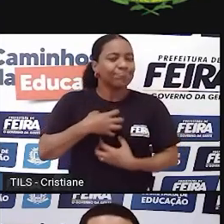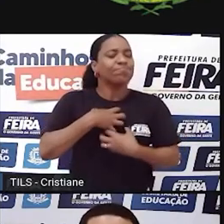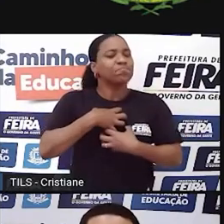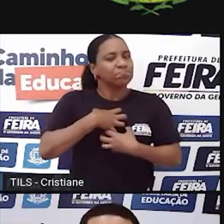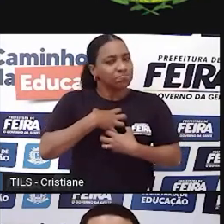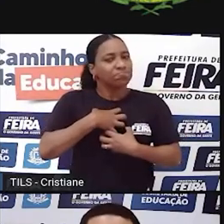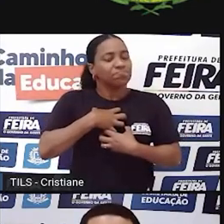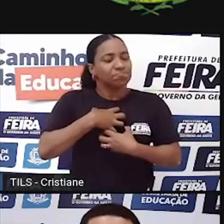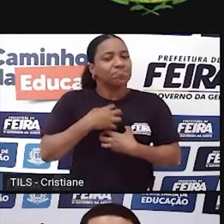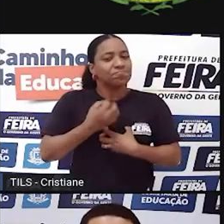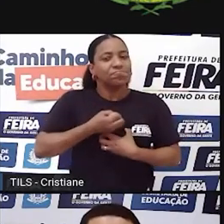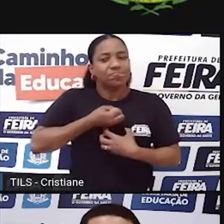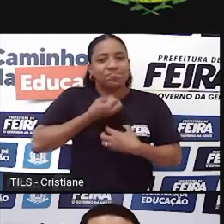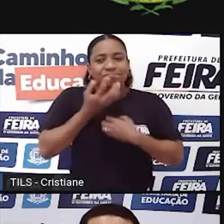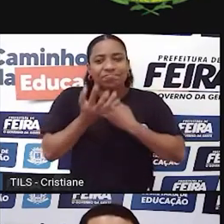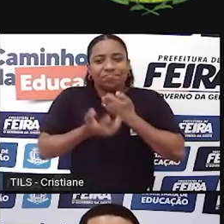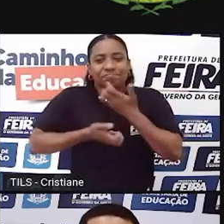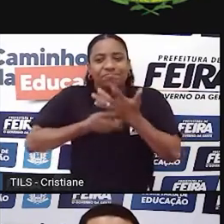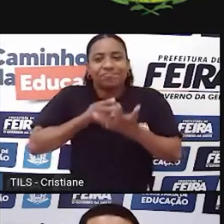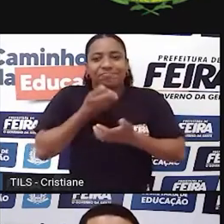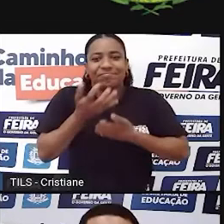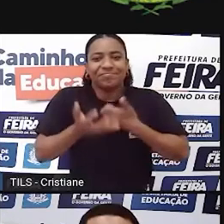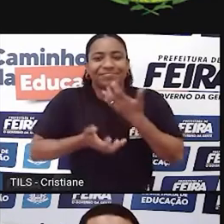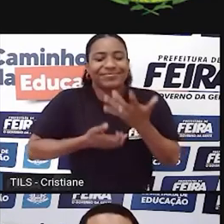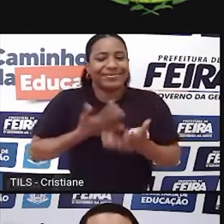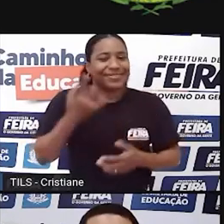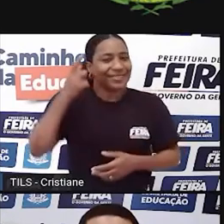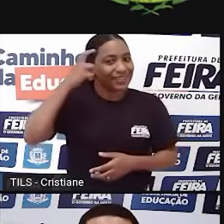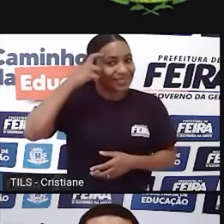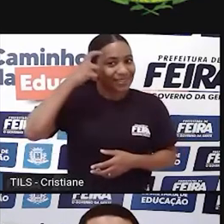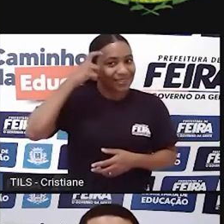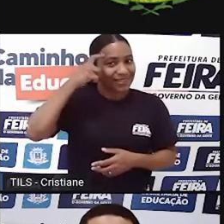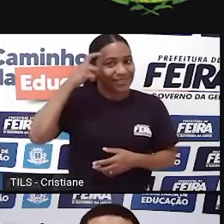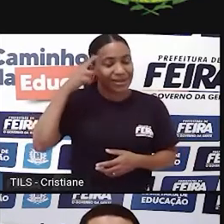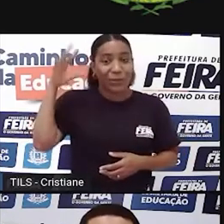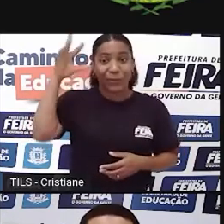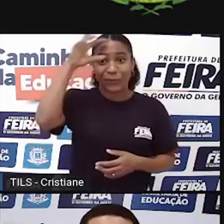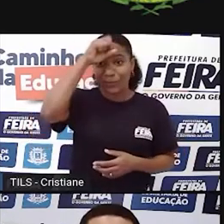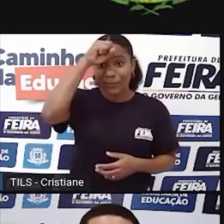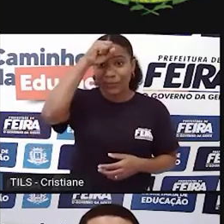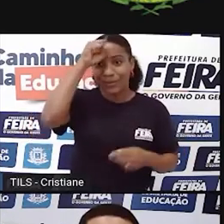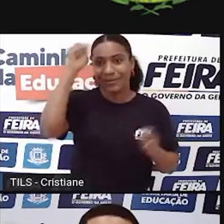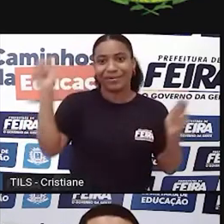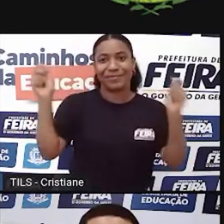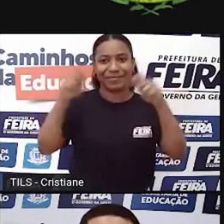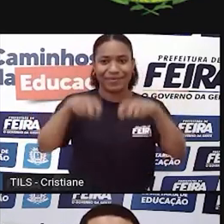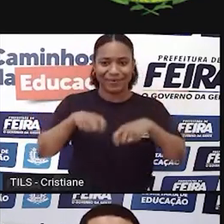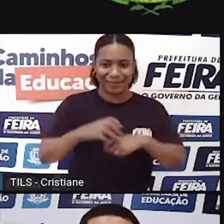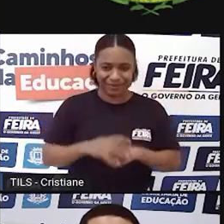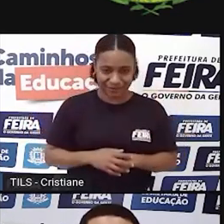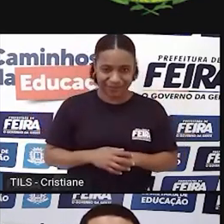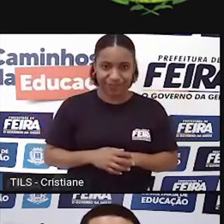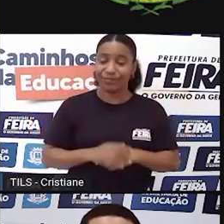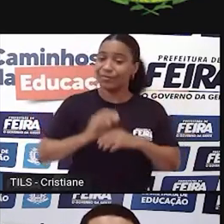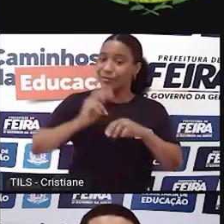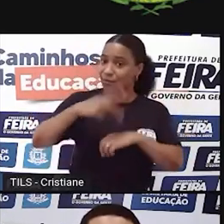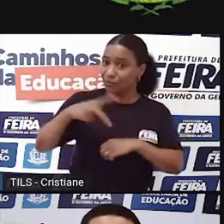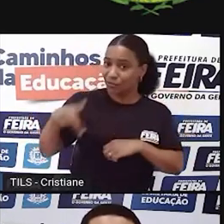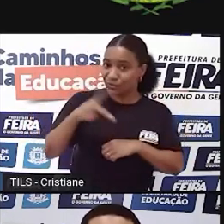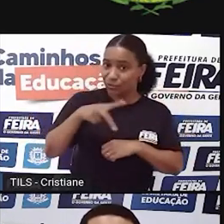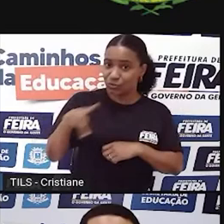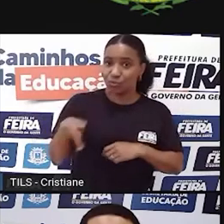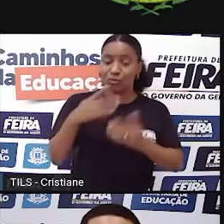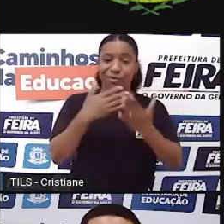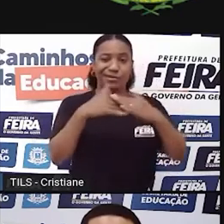habilidades sejam acionadas. Então, a gente não pode negar, como educador, como escola, a gente não pode